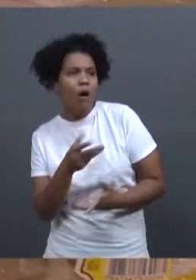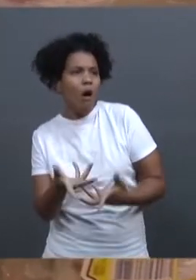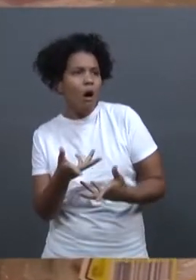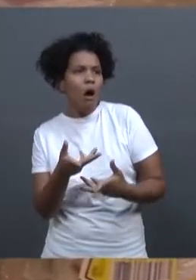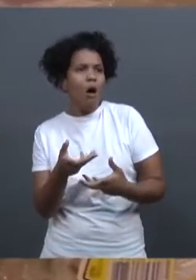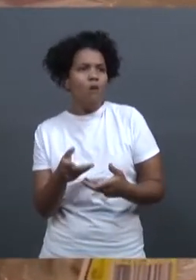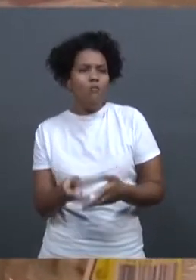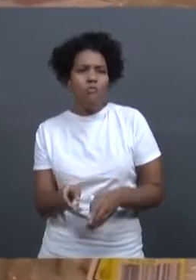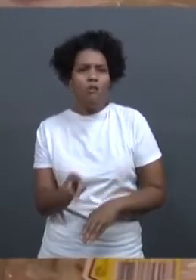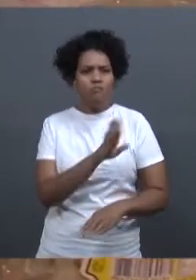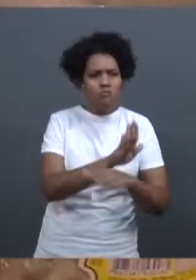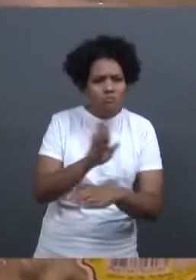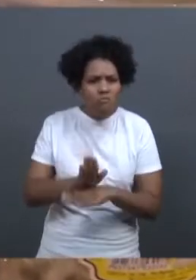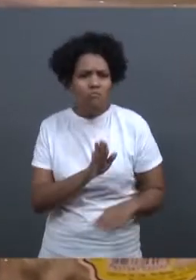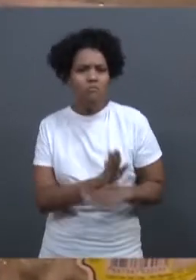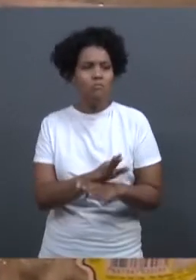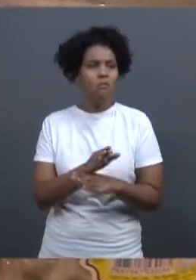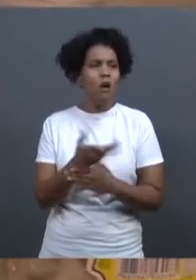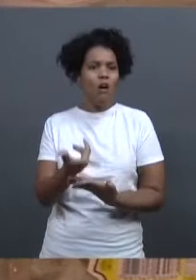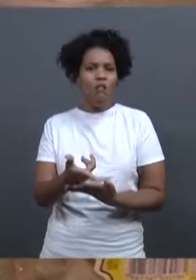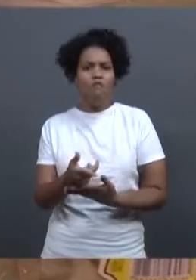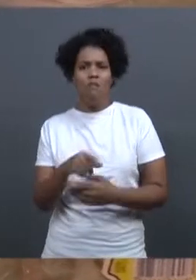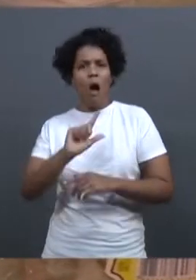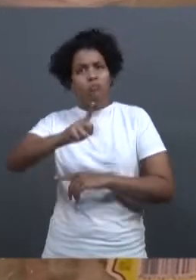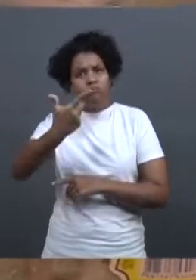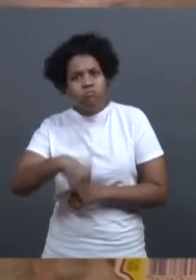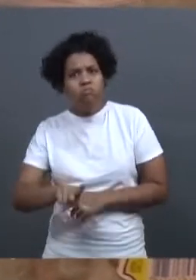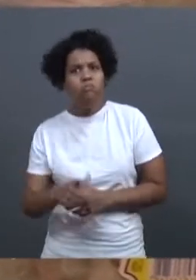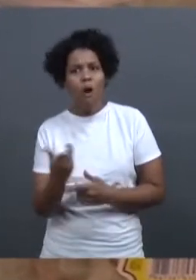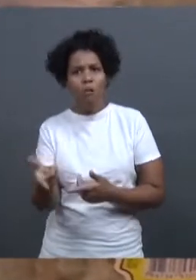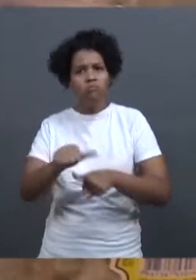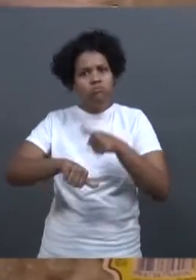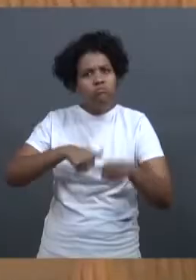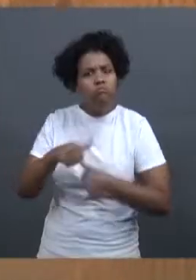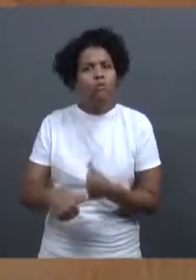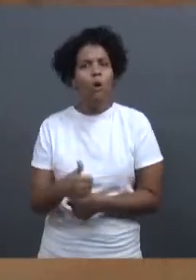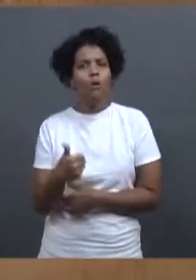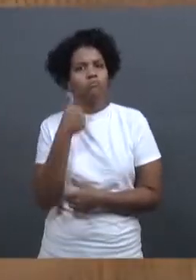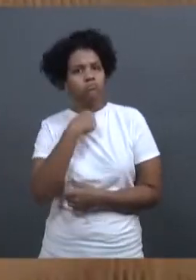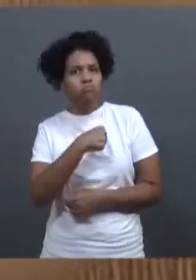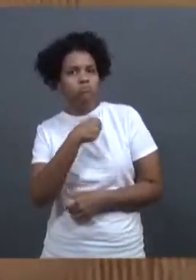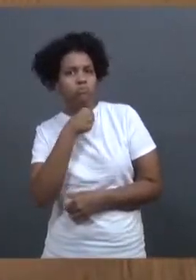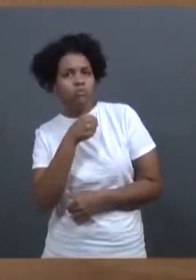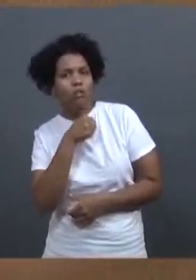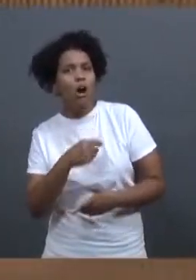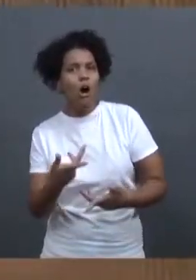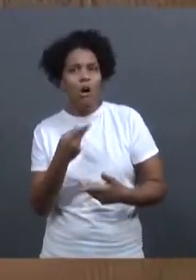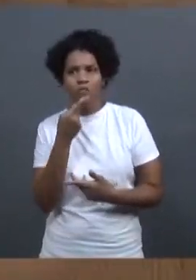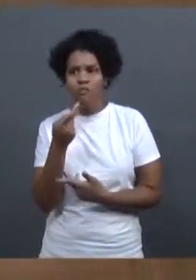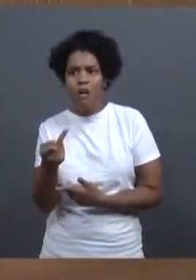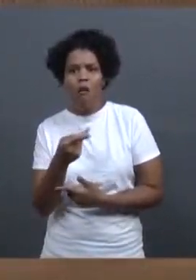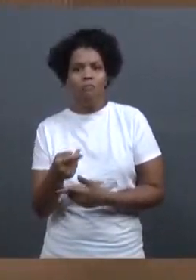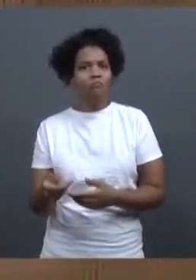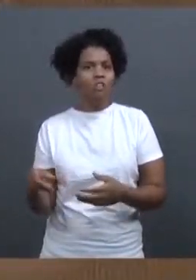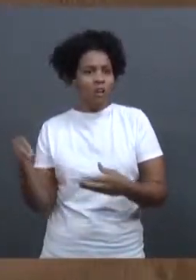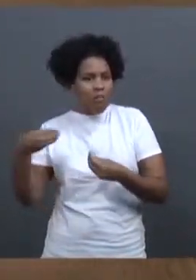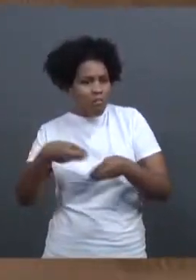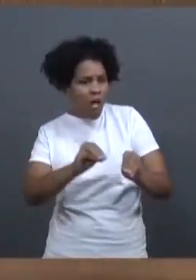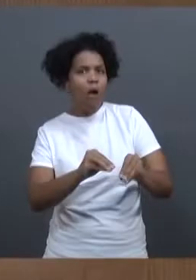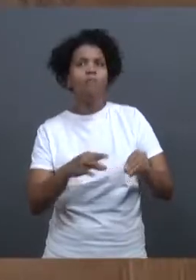senhora que vinha. E falei com o rapaz que estava carregando a senhora, leva meu carro, salva essas pessoas.